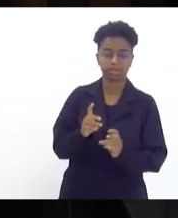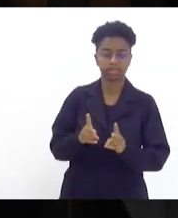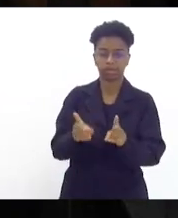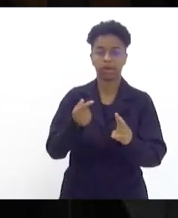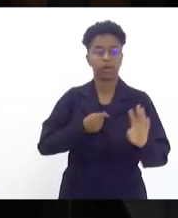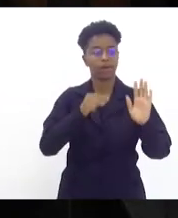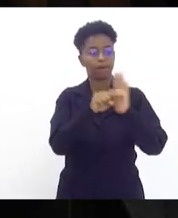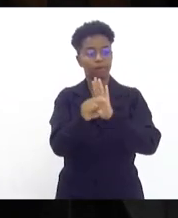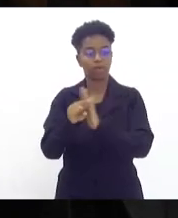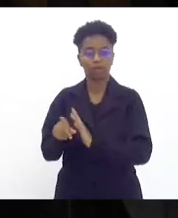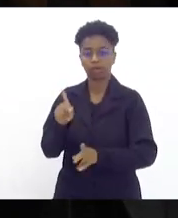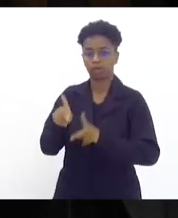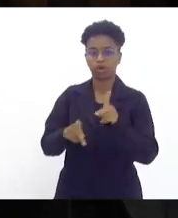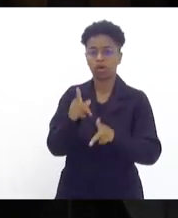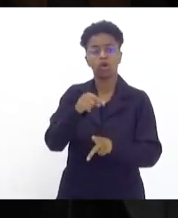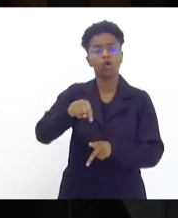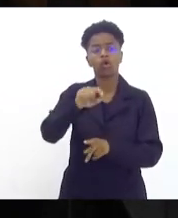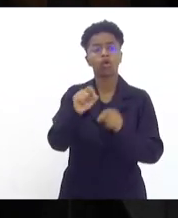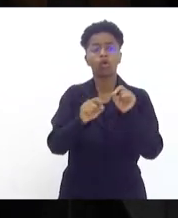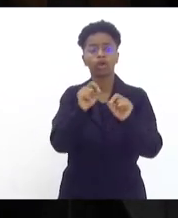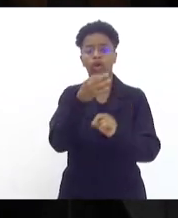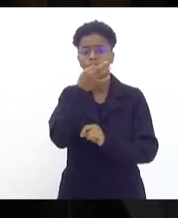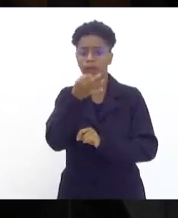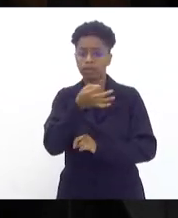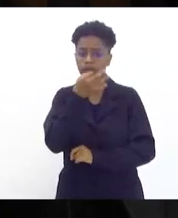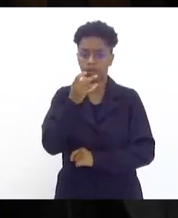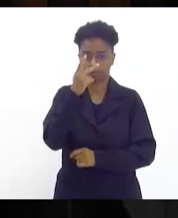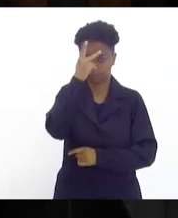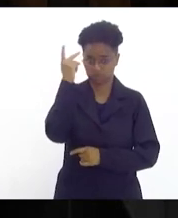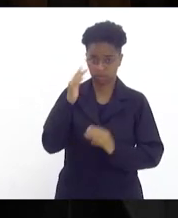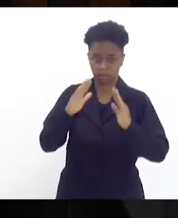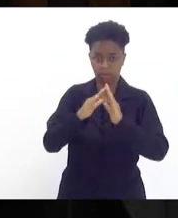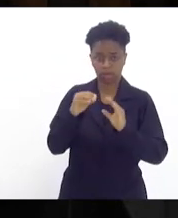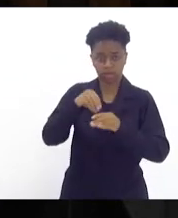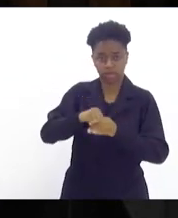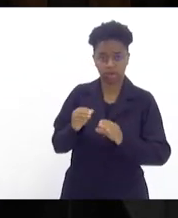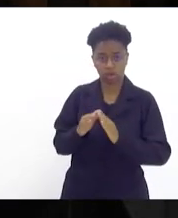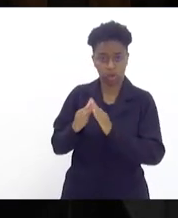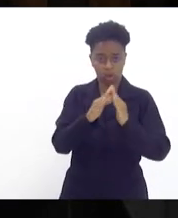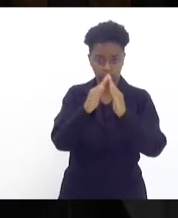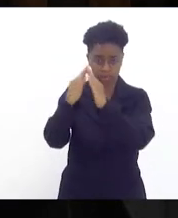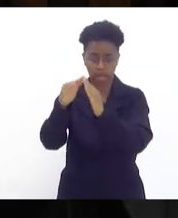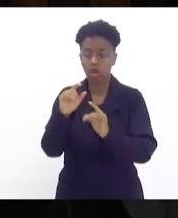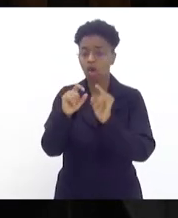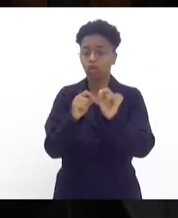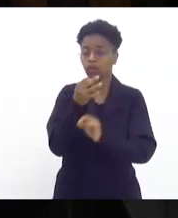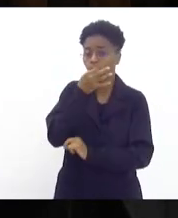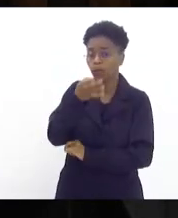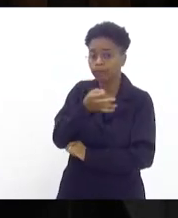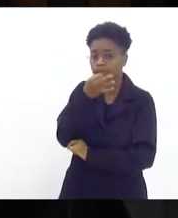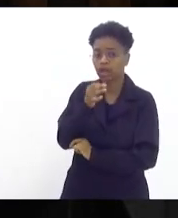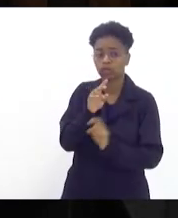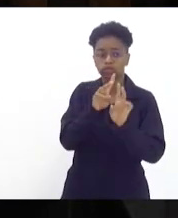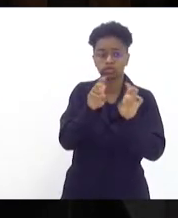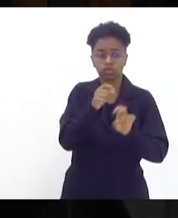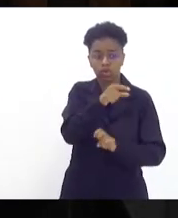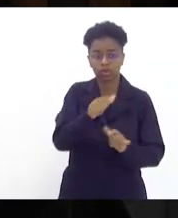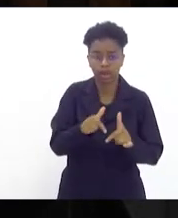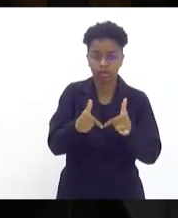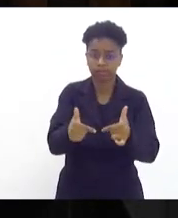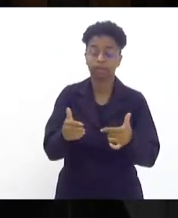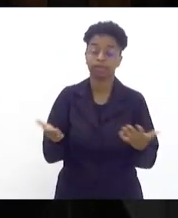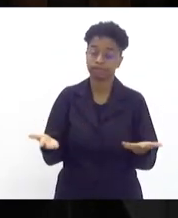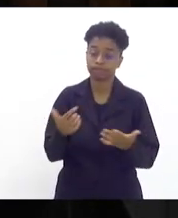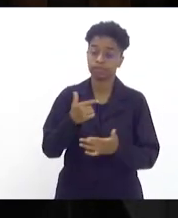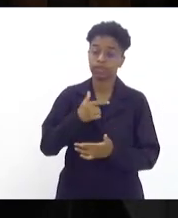perguntando às pessoas o que elas acham, as pessoas que residem nas comunidades, o que elas acham dessa medida. E eu tenho